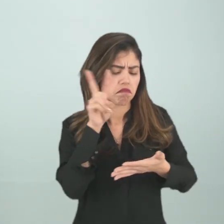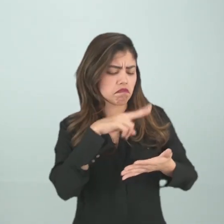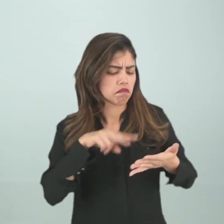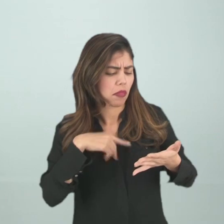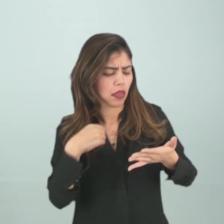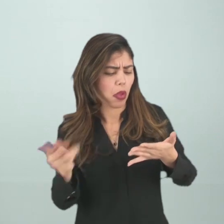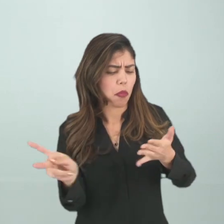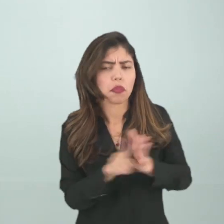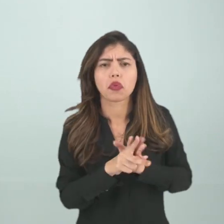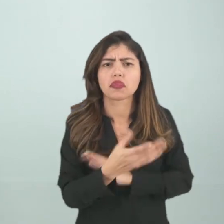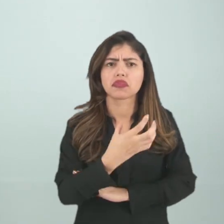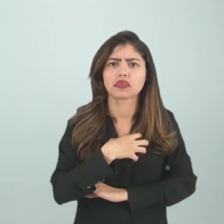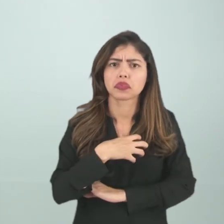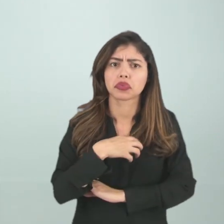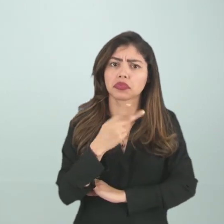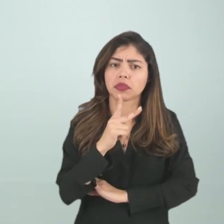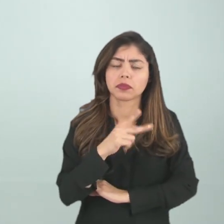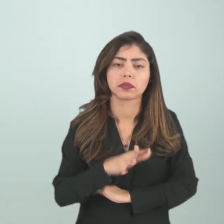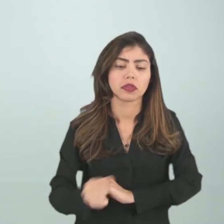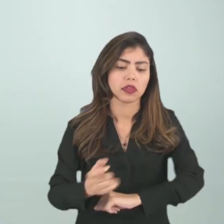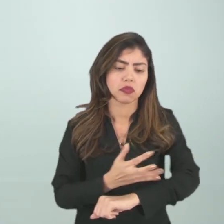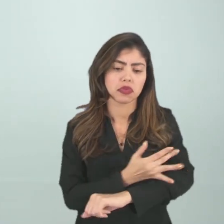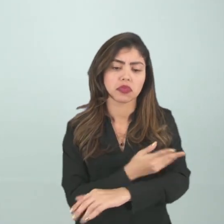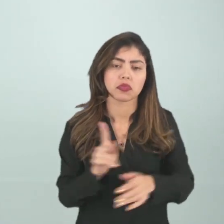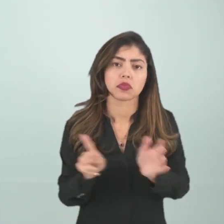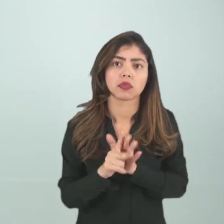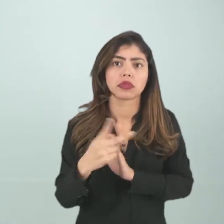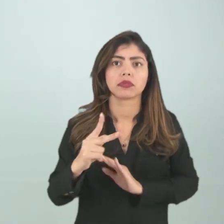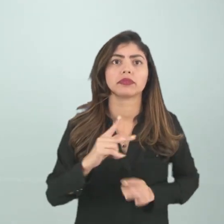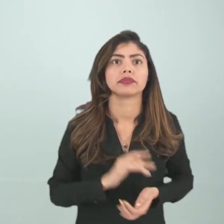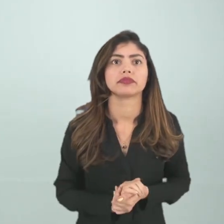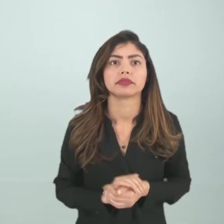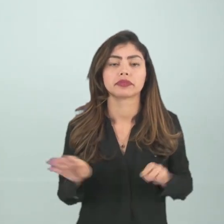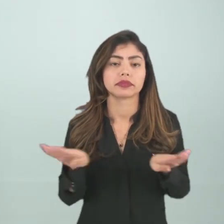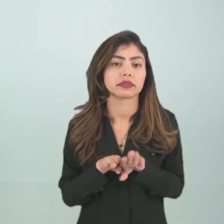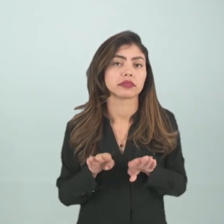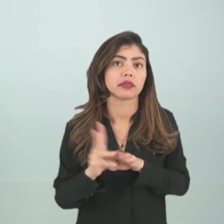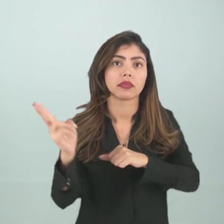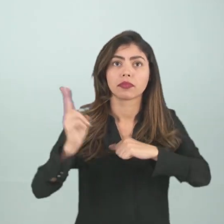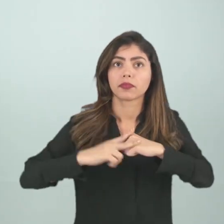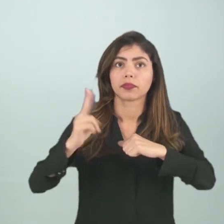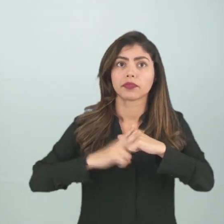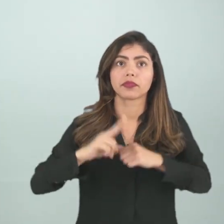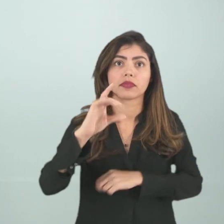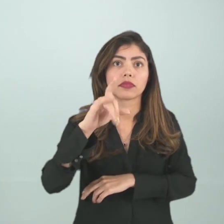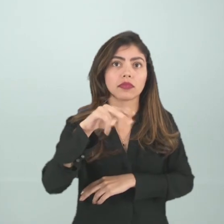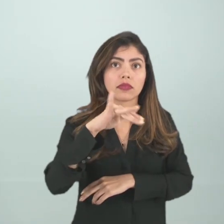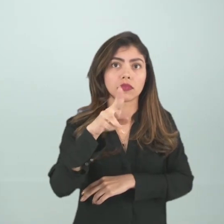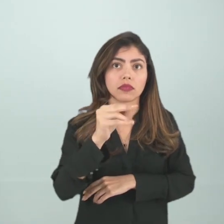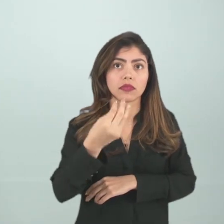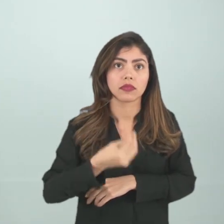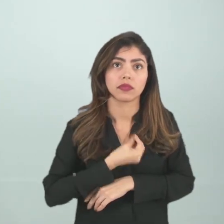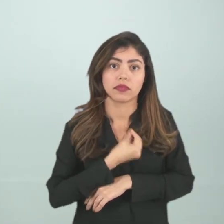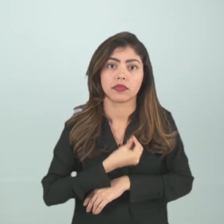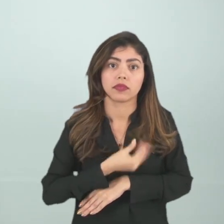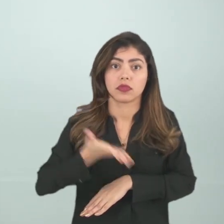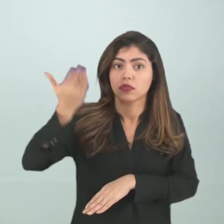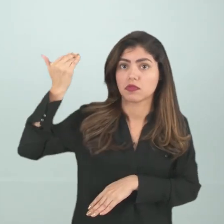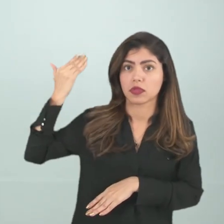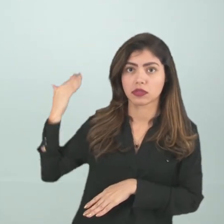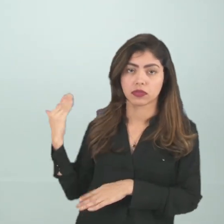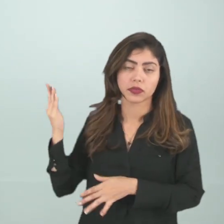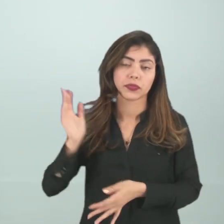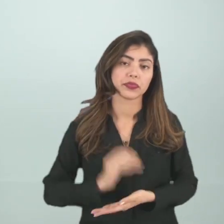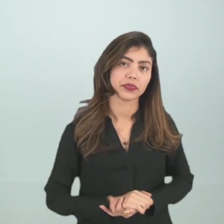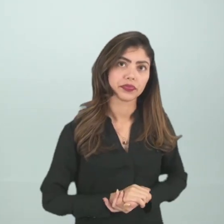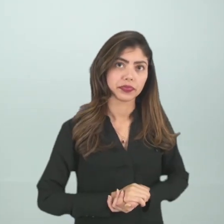pessoais, os seus sentimentos e as suas emoções, tá? Nós temos aí os verbos conjugados no presente e também